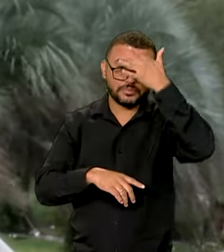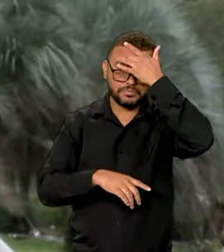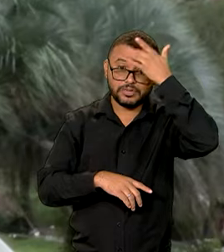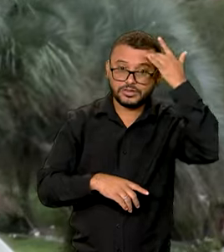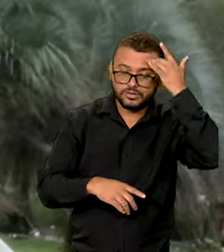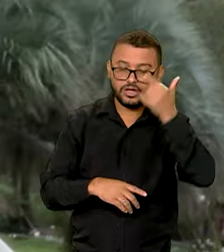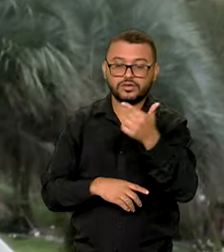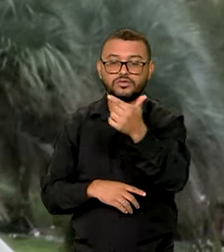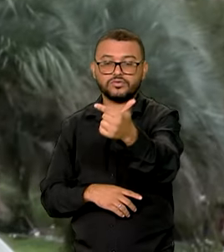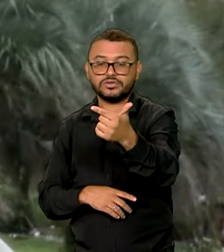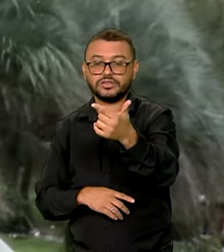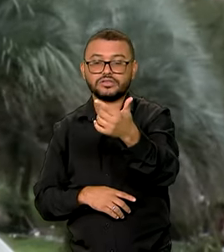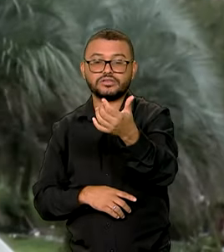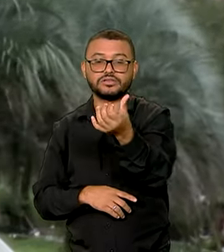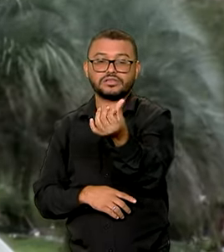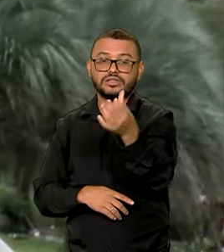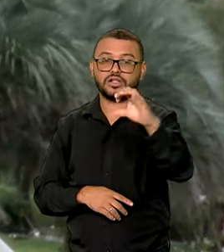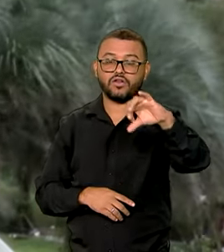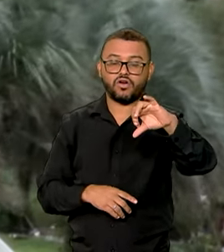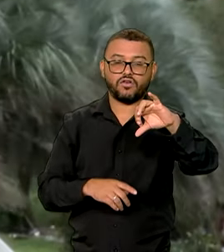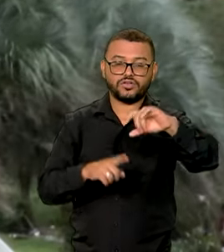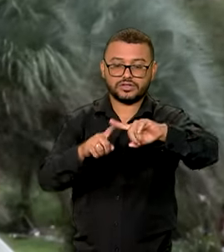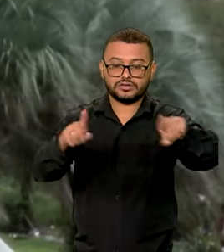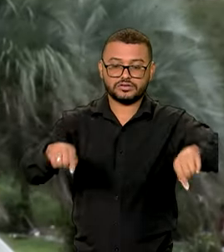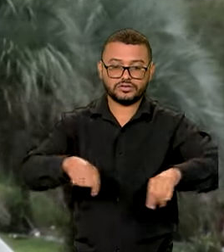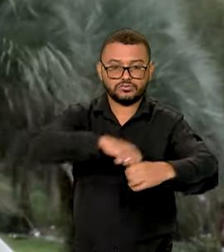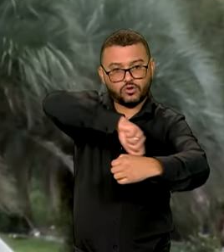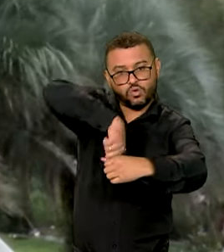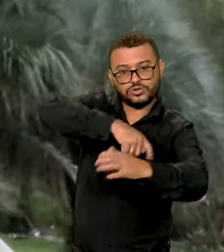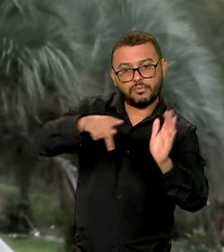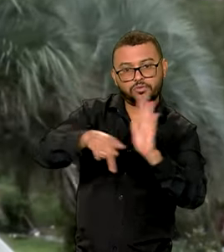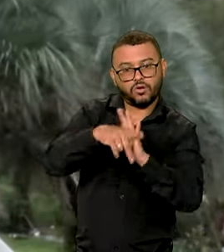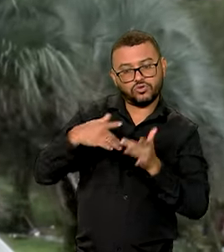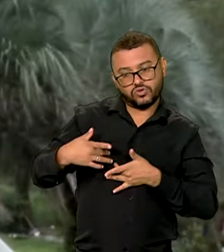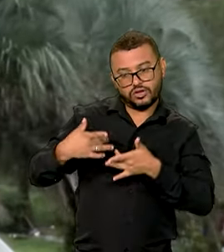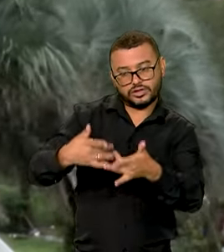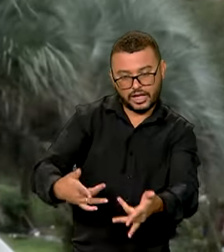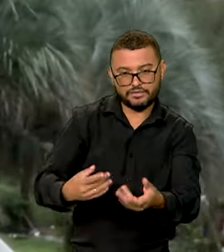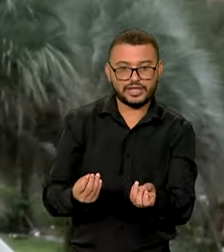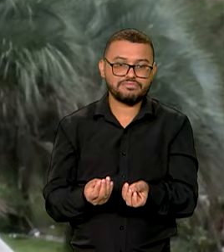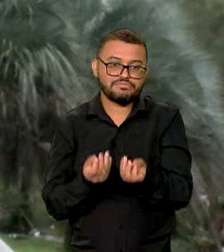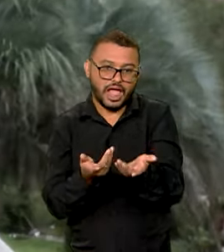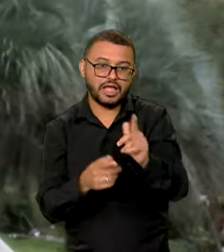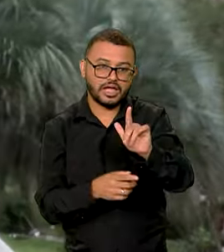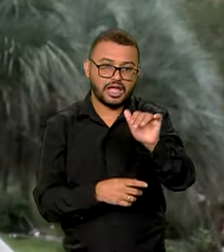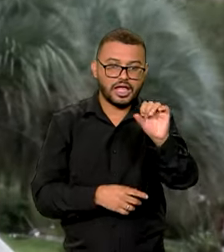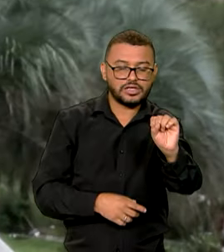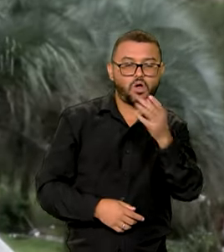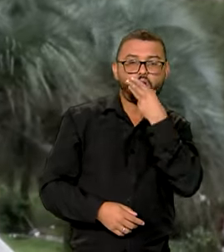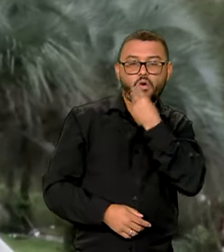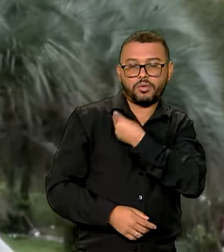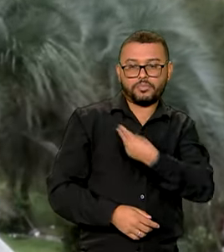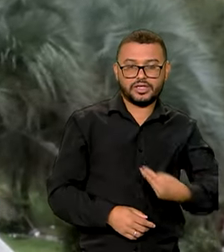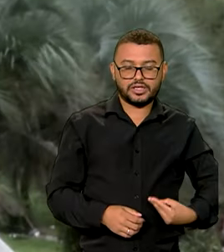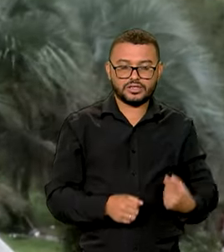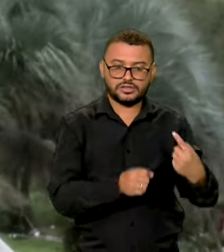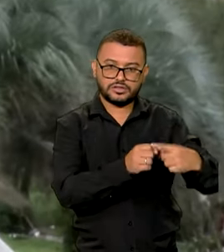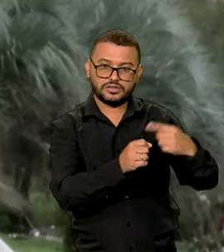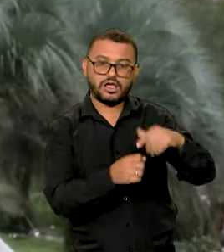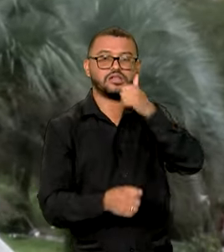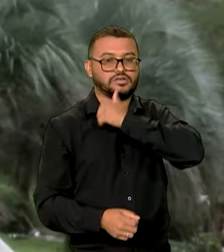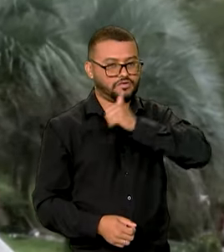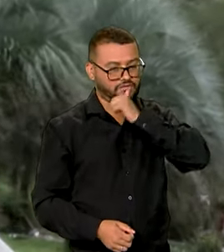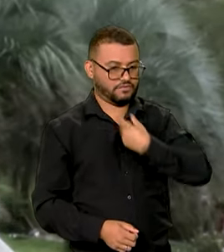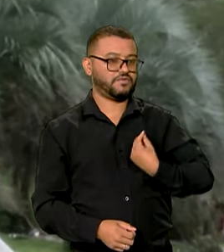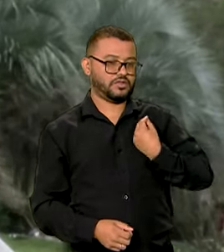269 cozinhas solidárias do Rio Grande do Sul. Também estarão por aqui os ministros das cidades, Jader